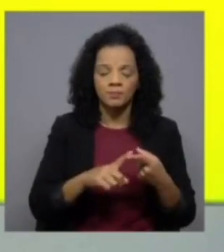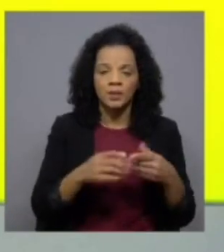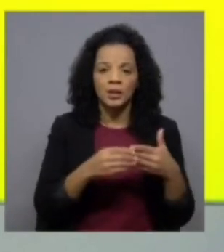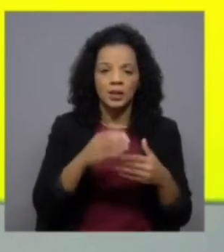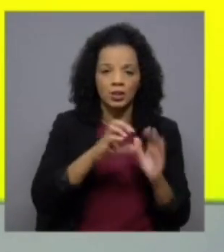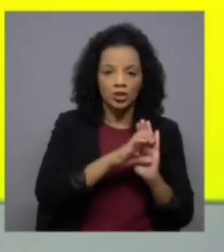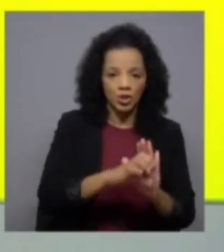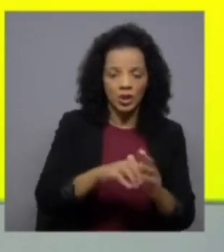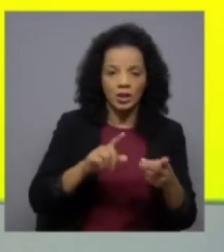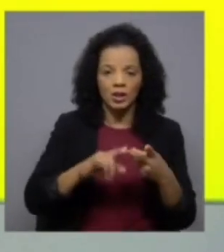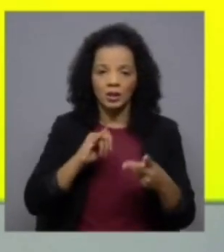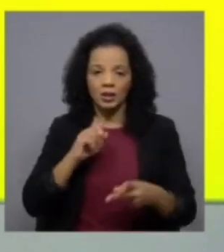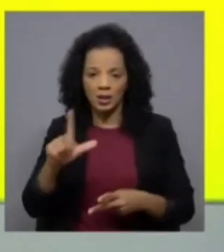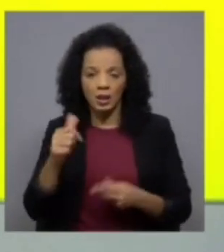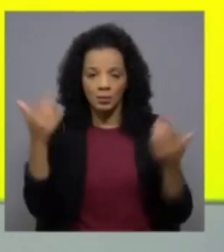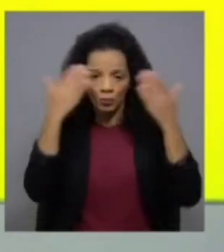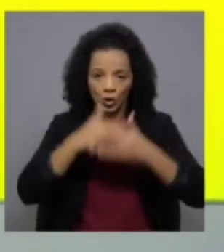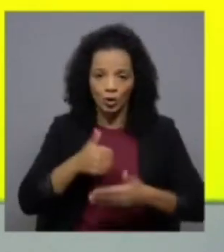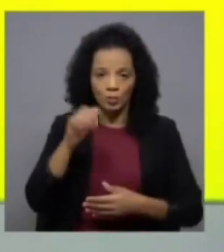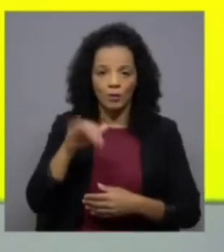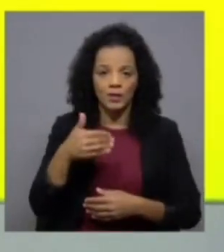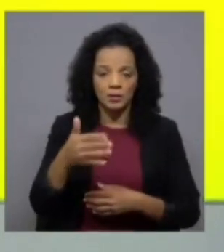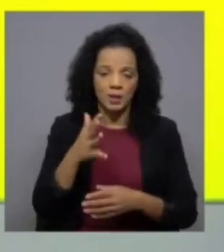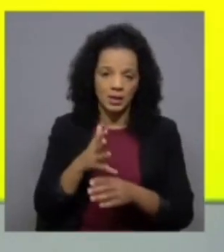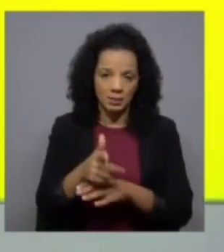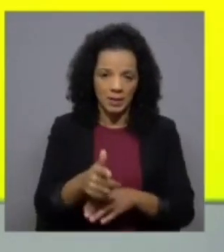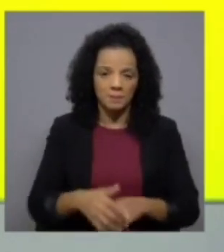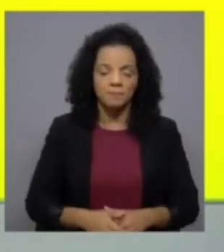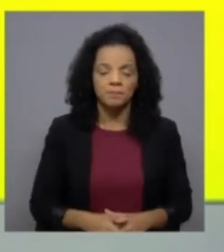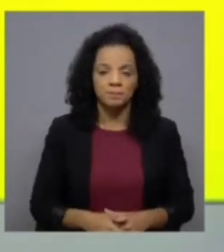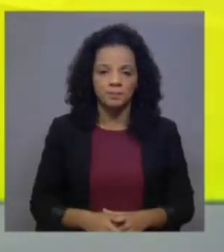líderes do Chega e Iniciativa Liberal boa noite bom fim de semana até amanhã